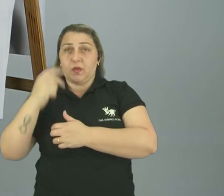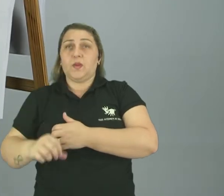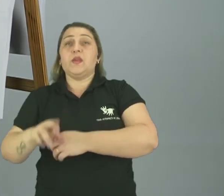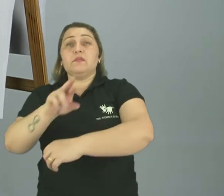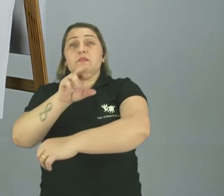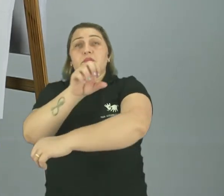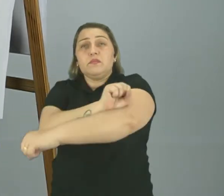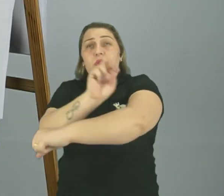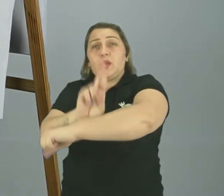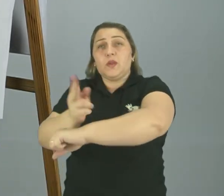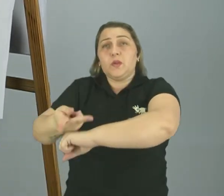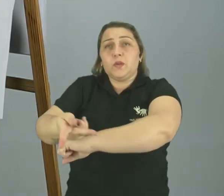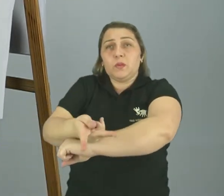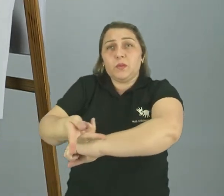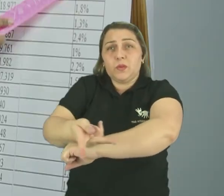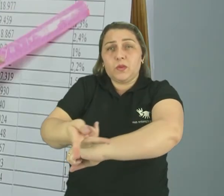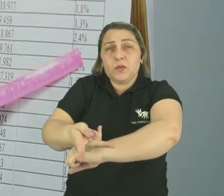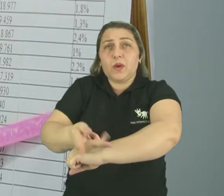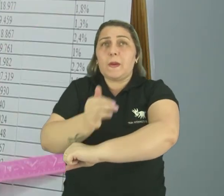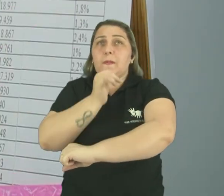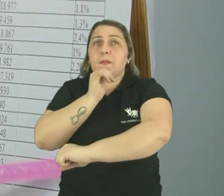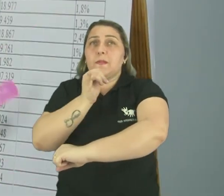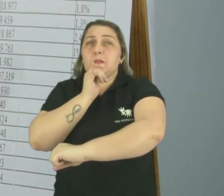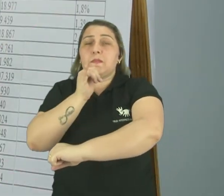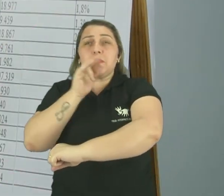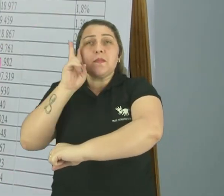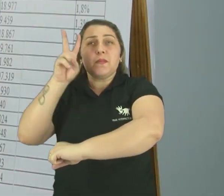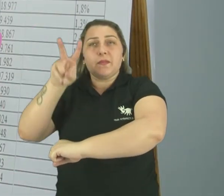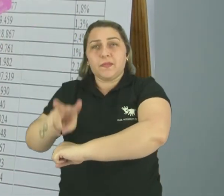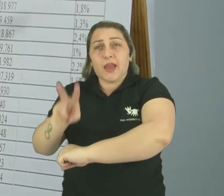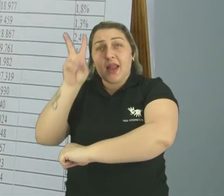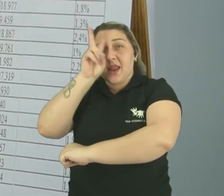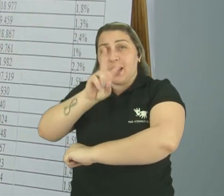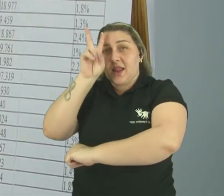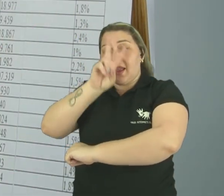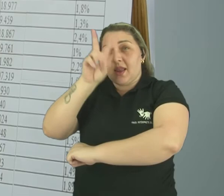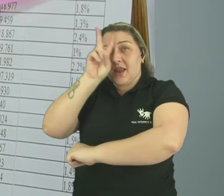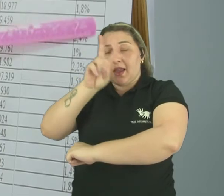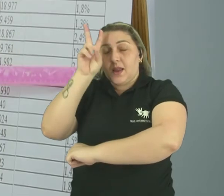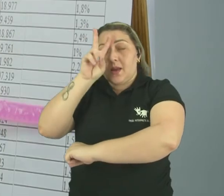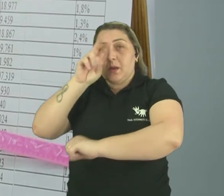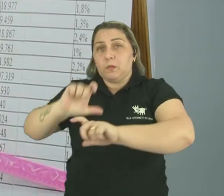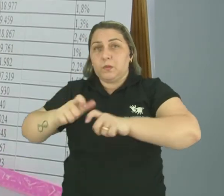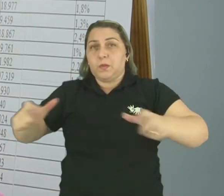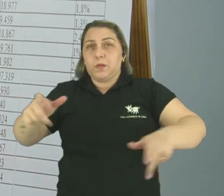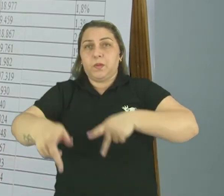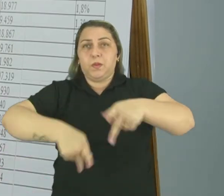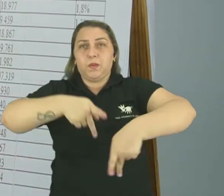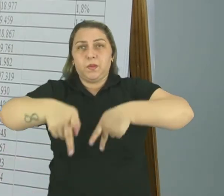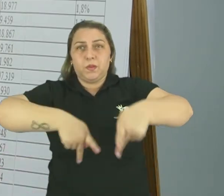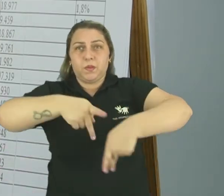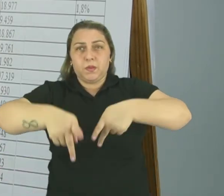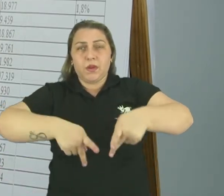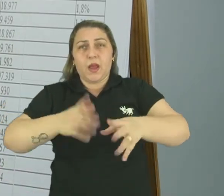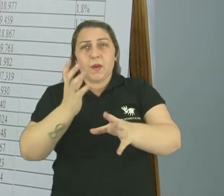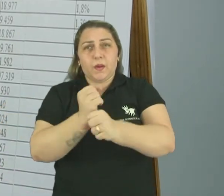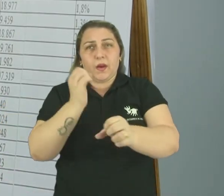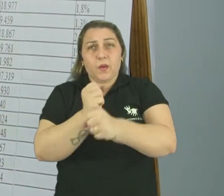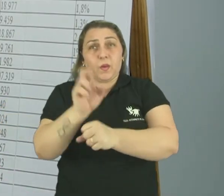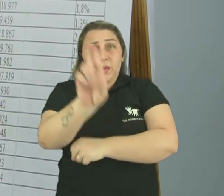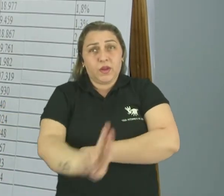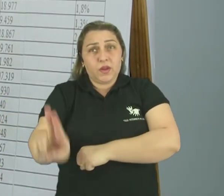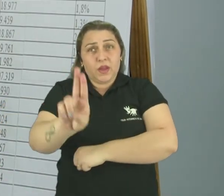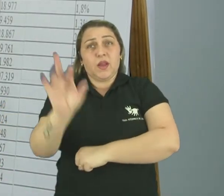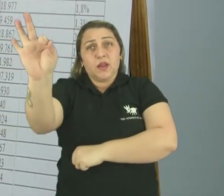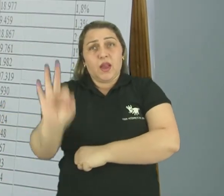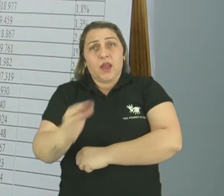Rosa do Porus Por exemplo Observando esse aumento Lembrem-se que Esse aumento populacional Eu calculo usando